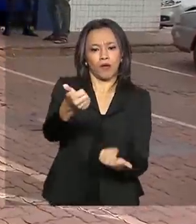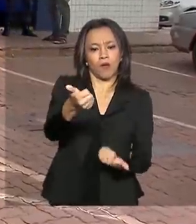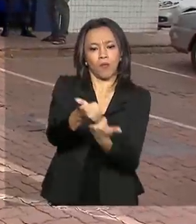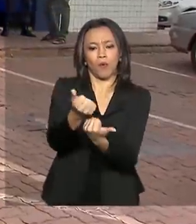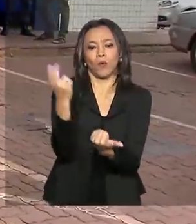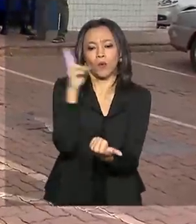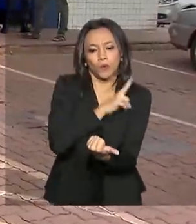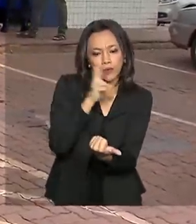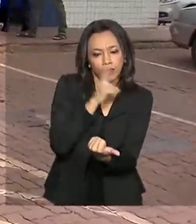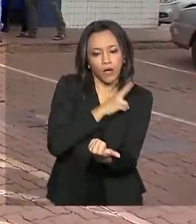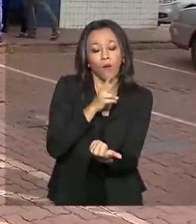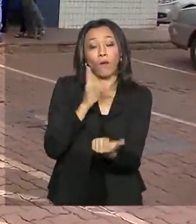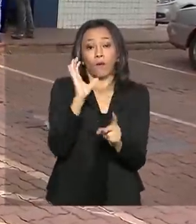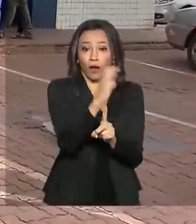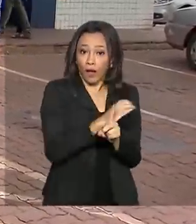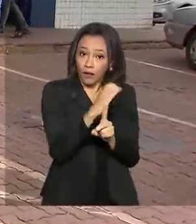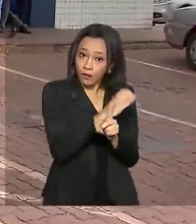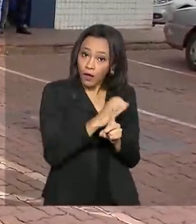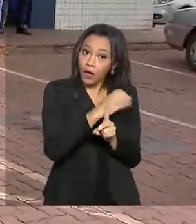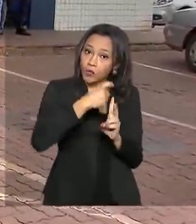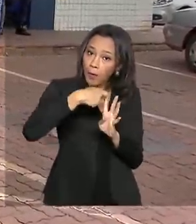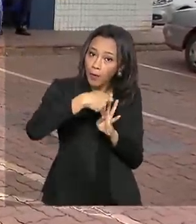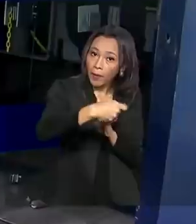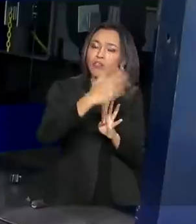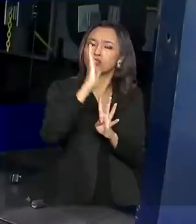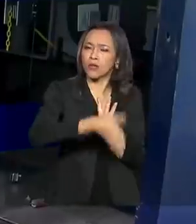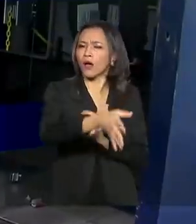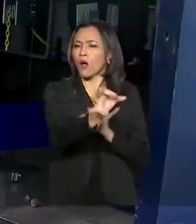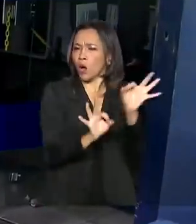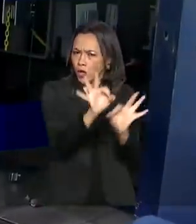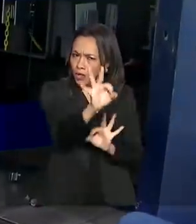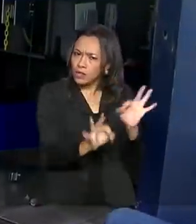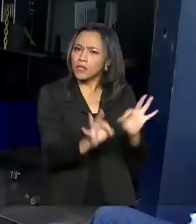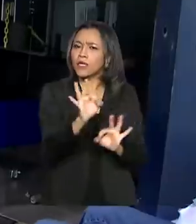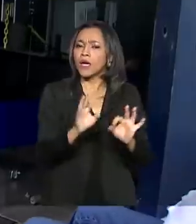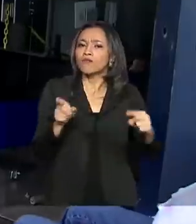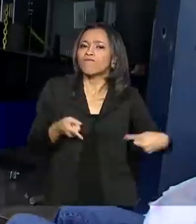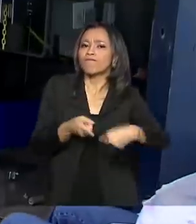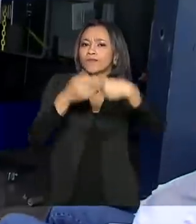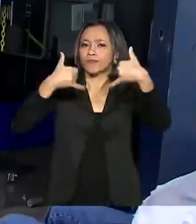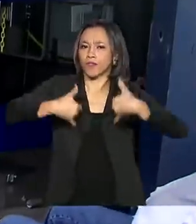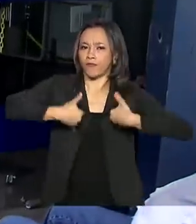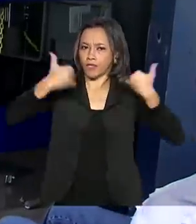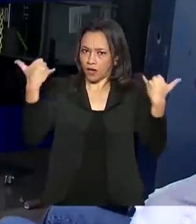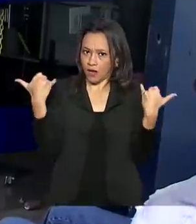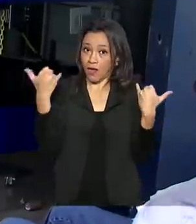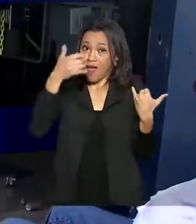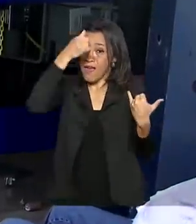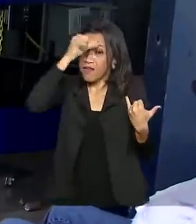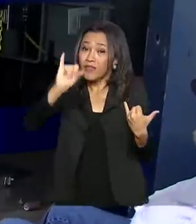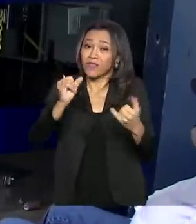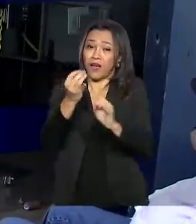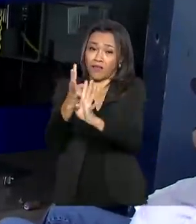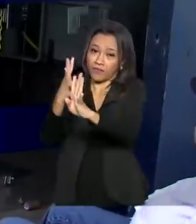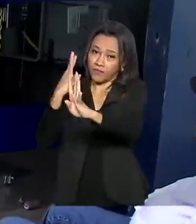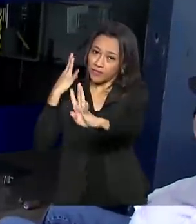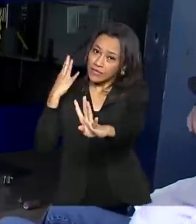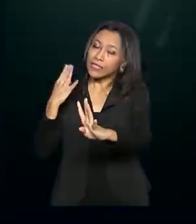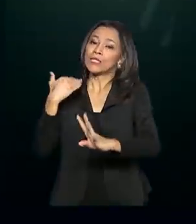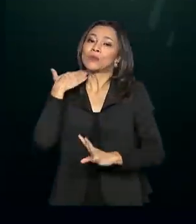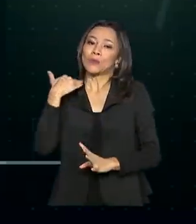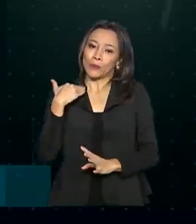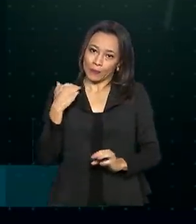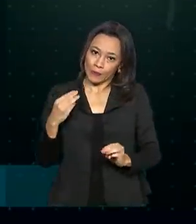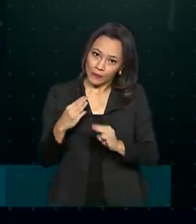emergencial. O calendário também foi organizado por mês de aniversário, para evitar filas nas agências.